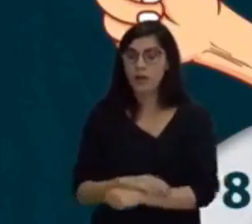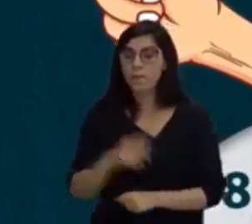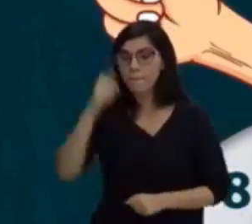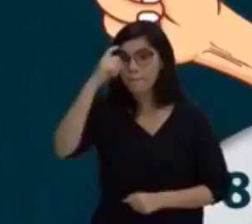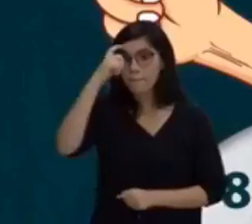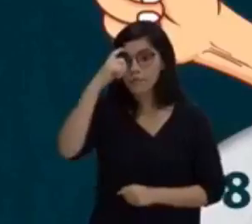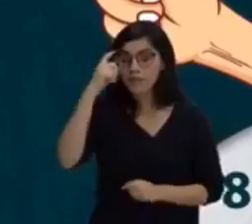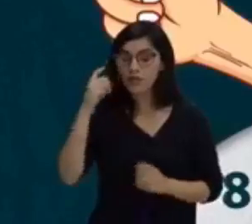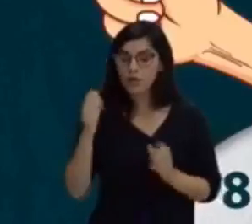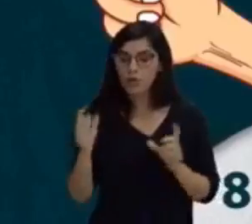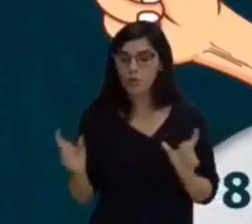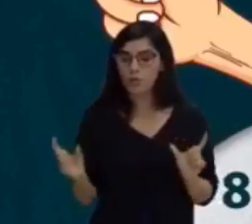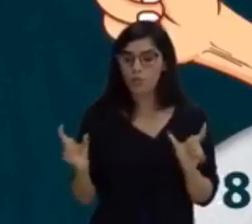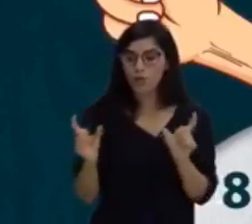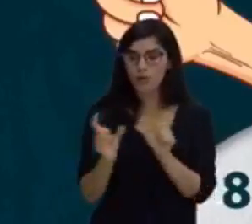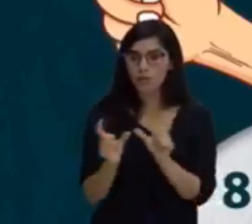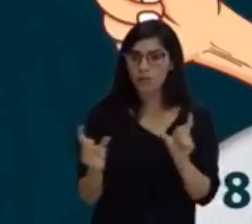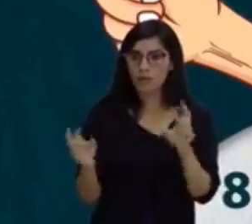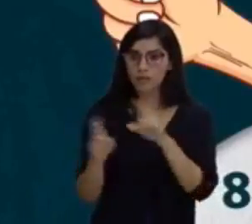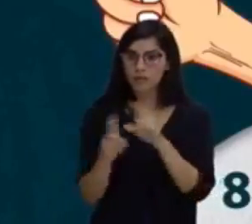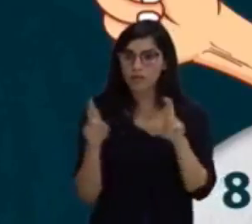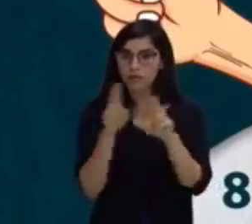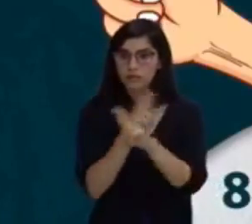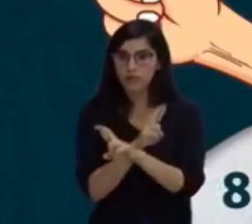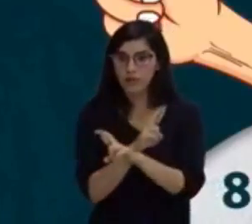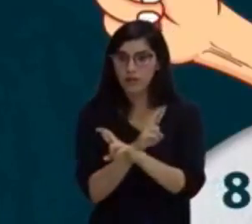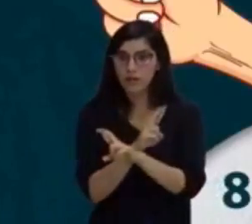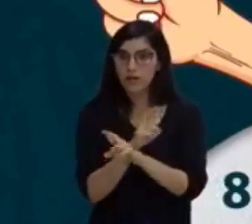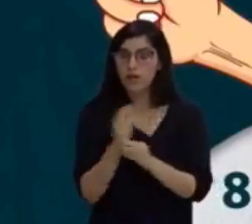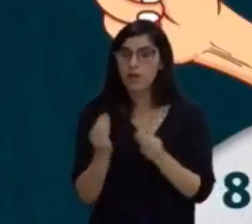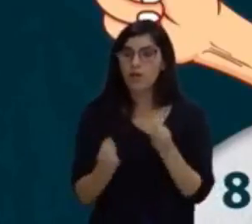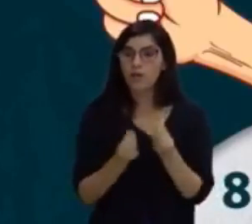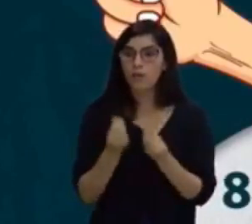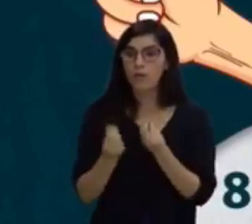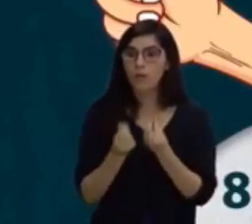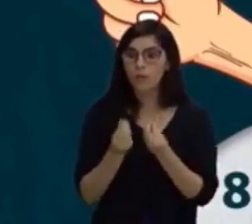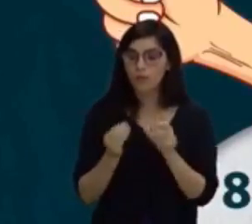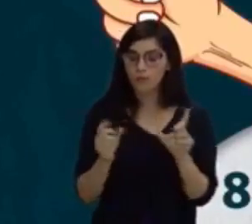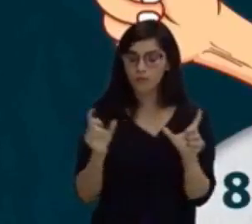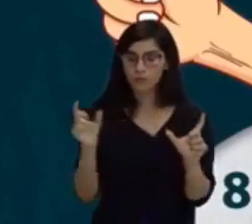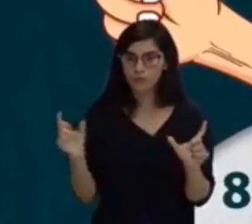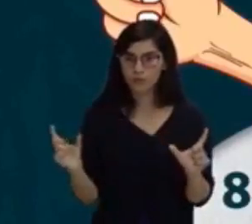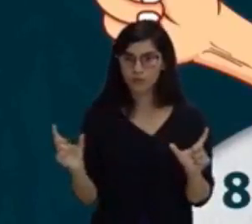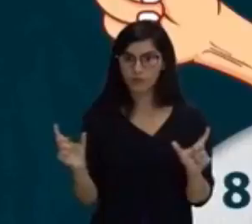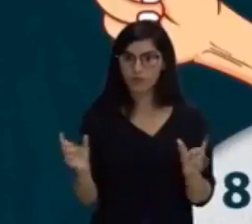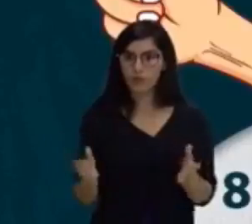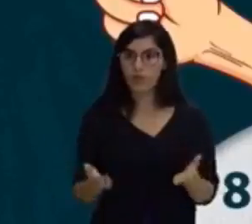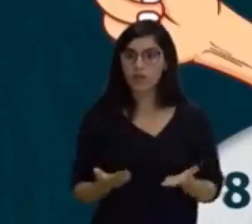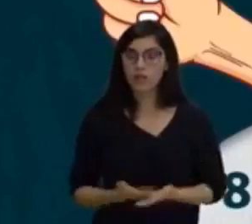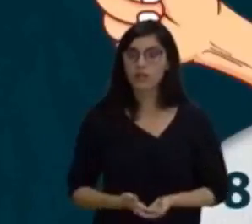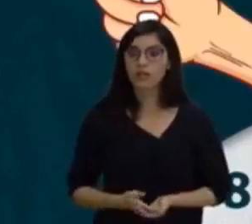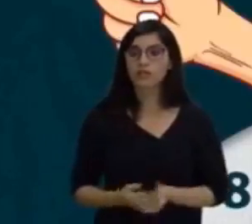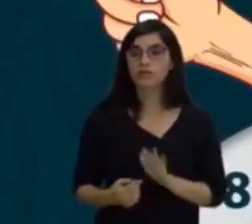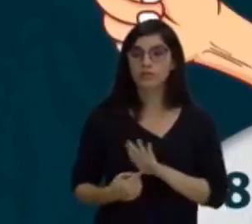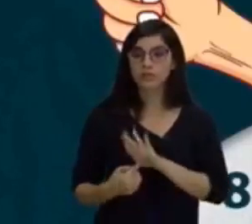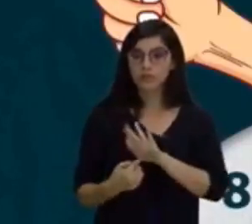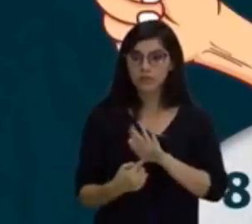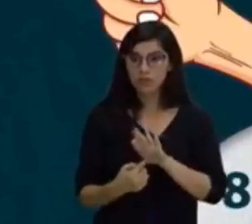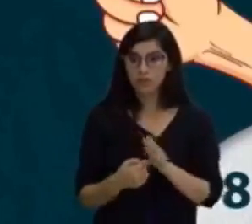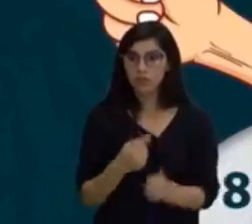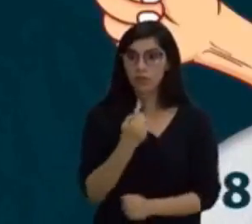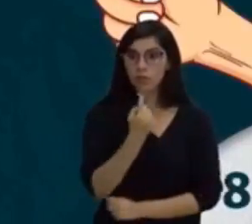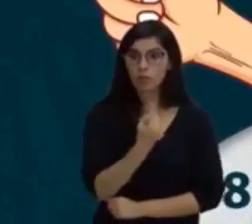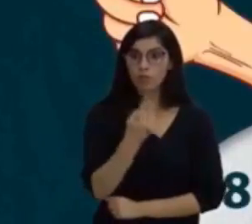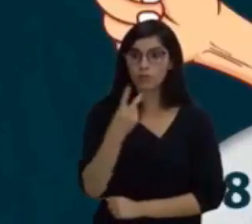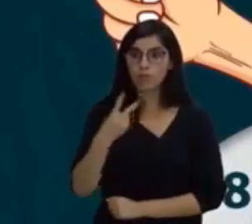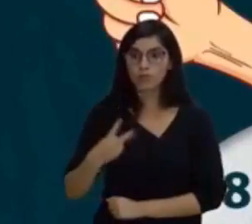em habilidades e capacidades motoras. Nós aqui, o que nós fizemos? Nós colocamos um número aqui para cada uma delas.